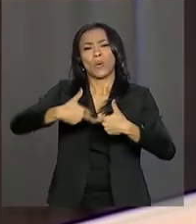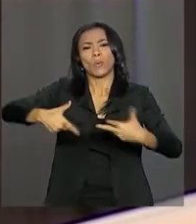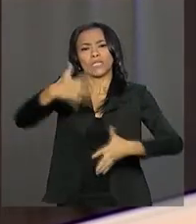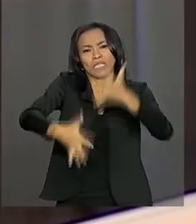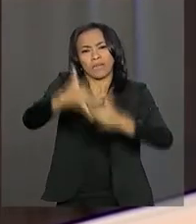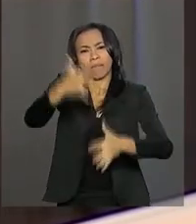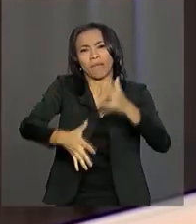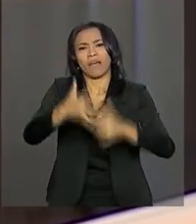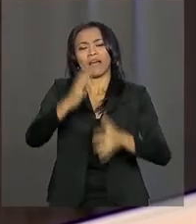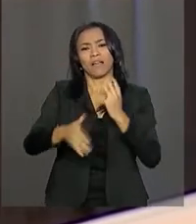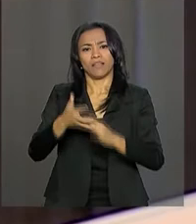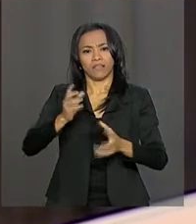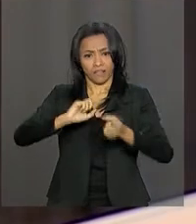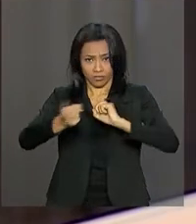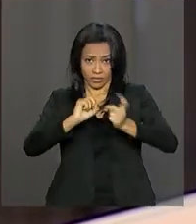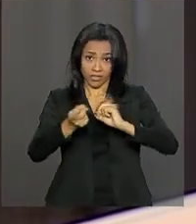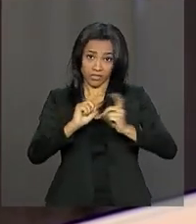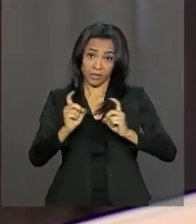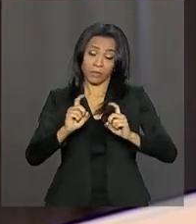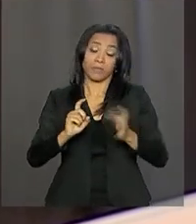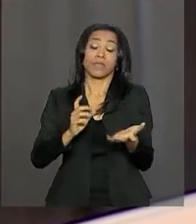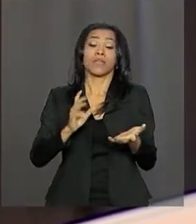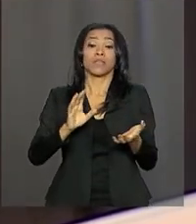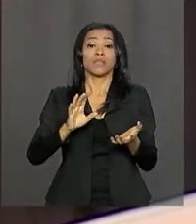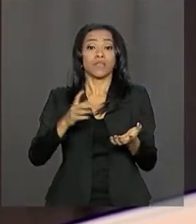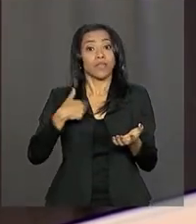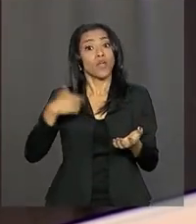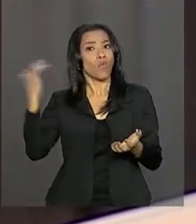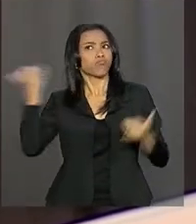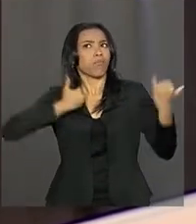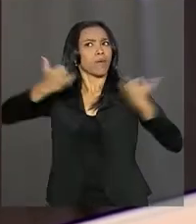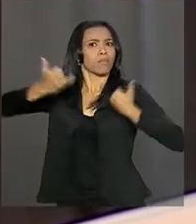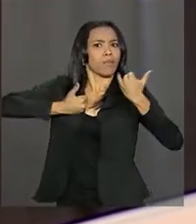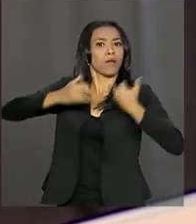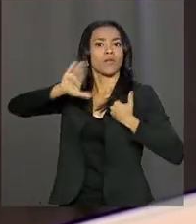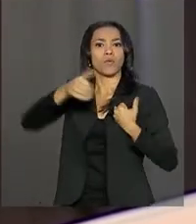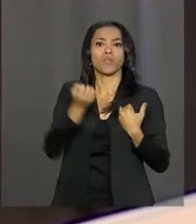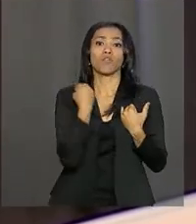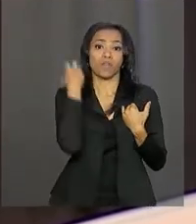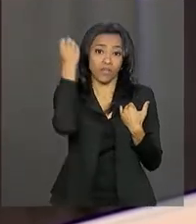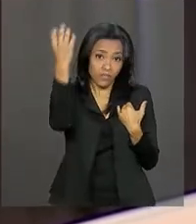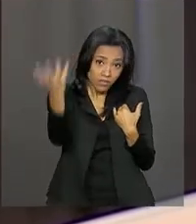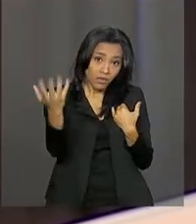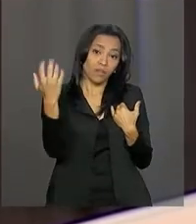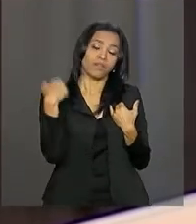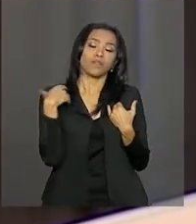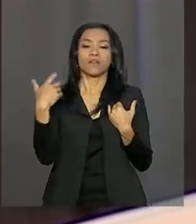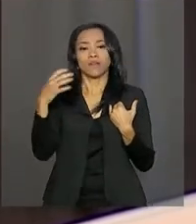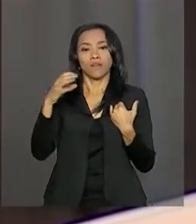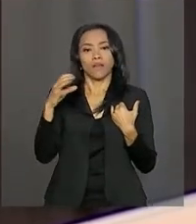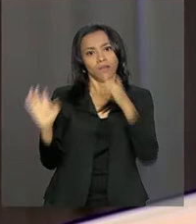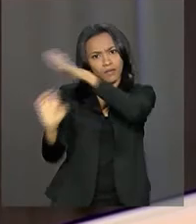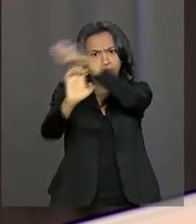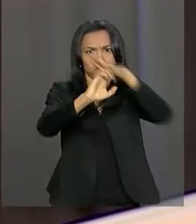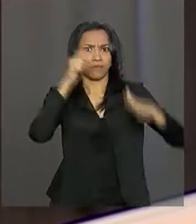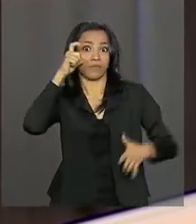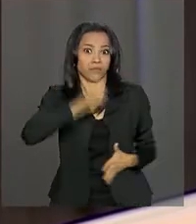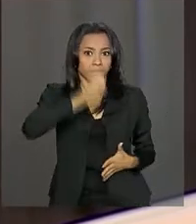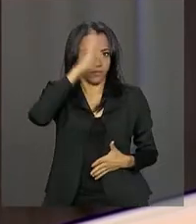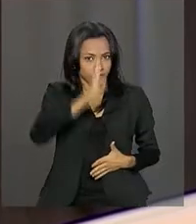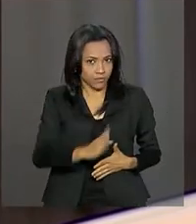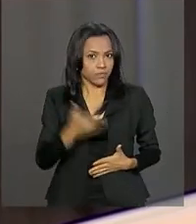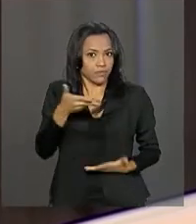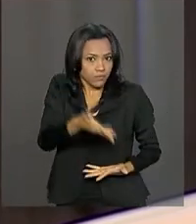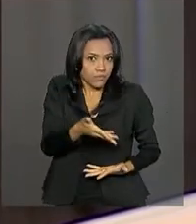quando viajava para o exterior, especialmente tendo em vista investimentos estrangeiros, ou investimentos coligados, conectados com o